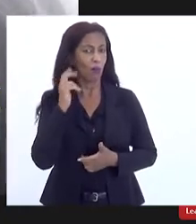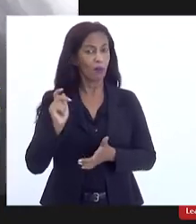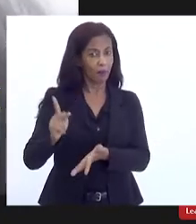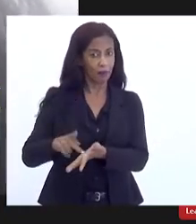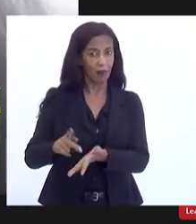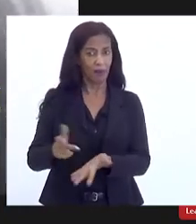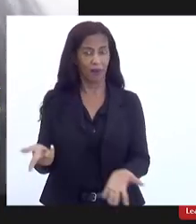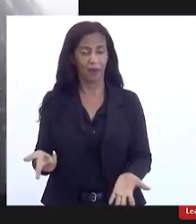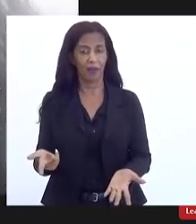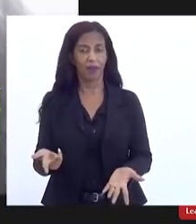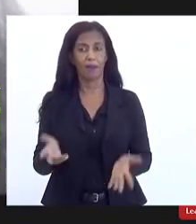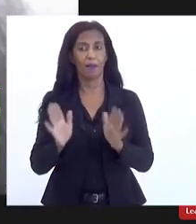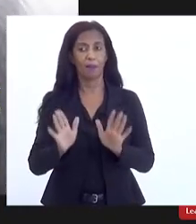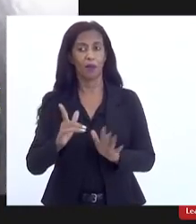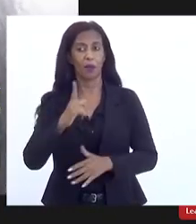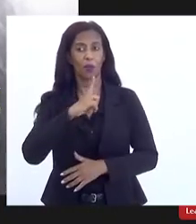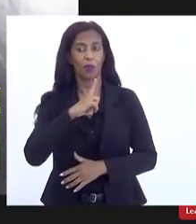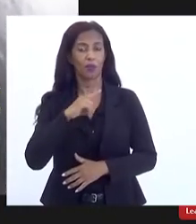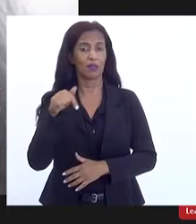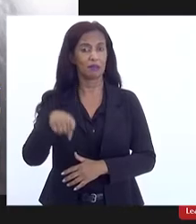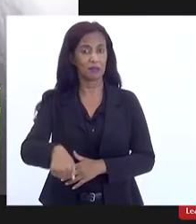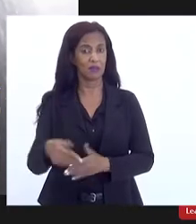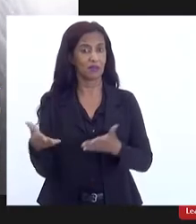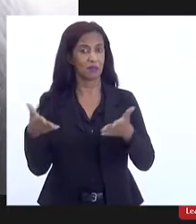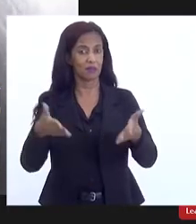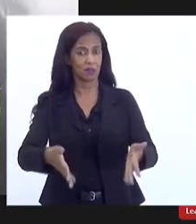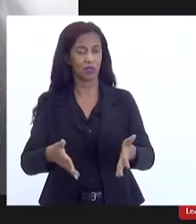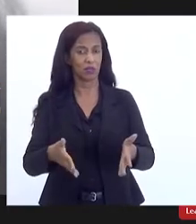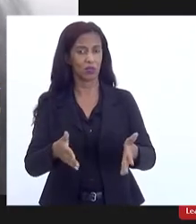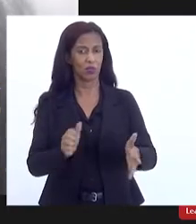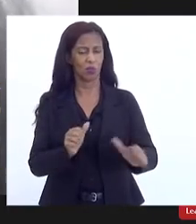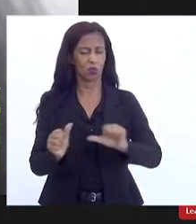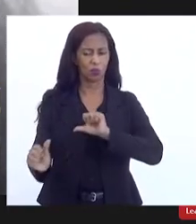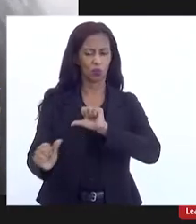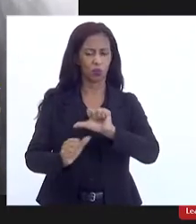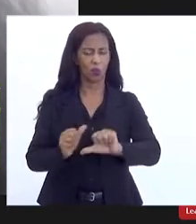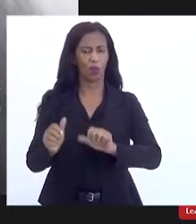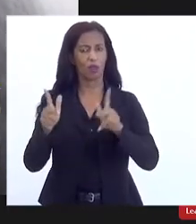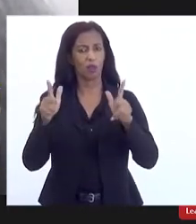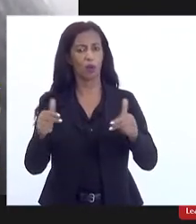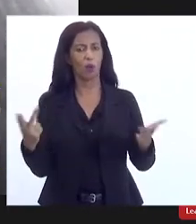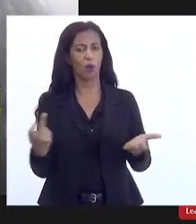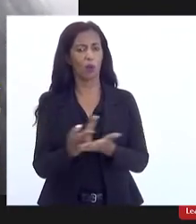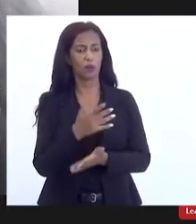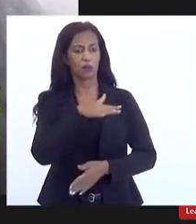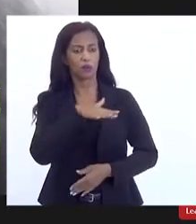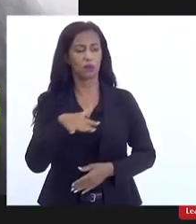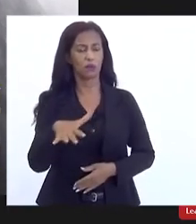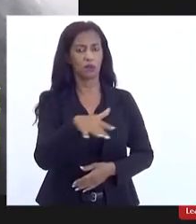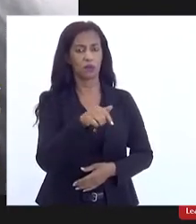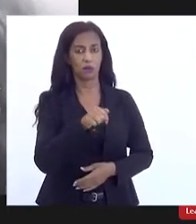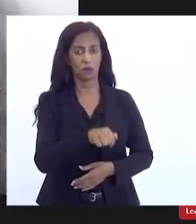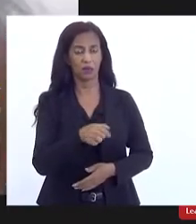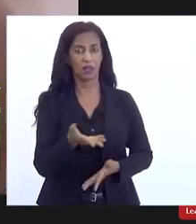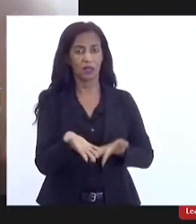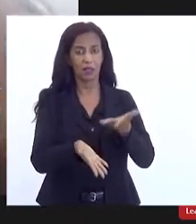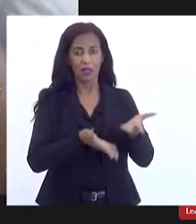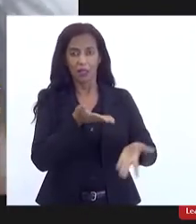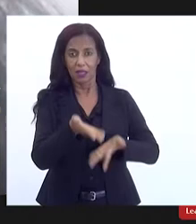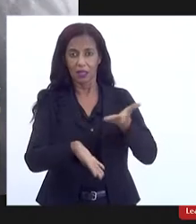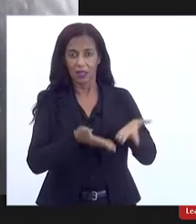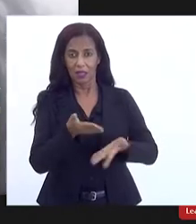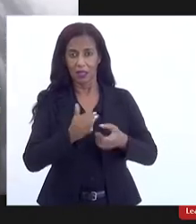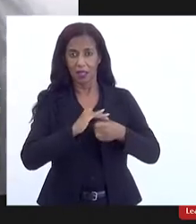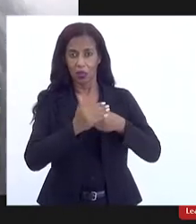o é mas quando a gente tem nesse caso uma transposição como foi feita aqui na nossa região tratar o